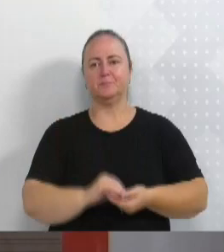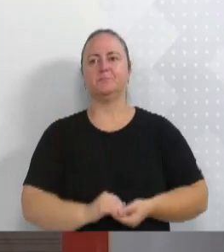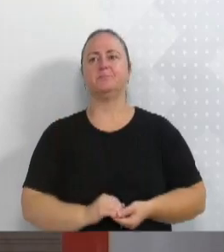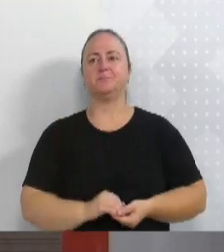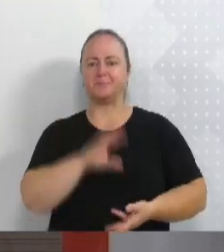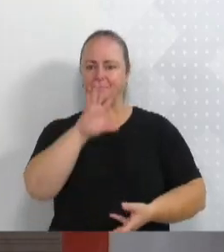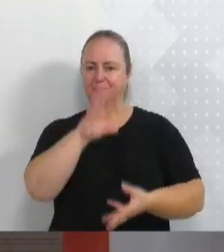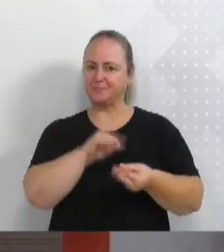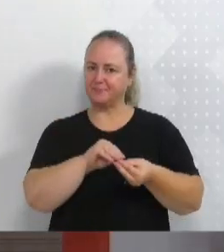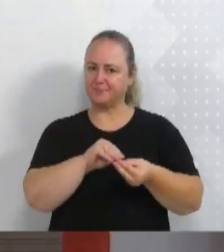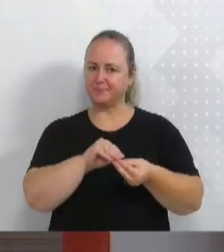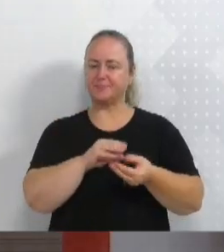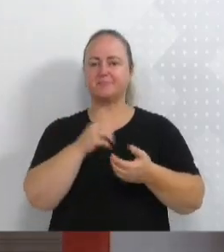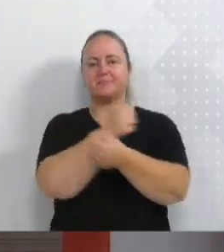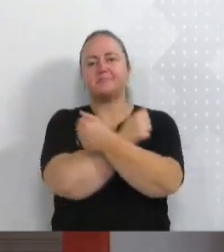É isso aí. Um abraço.